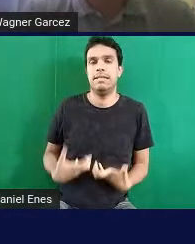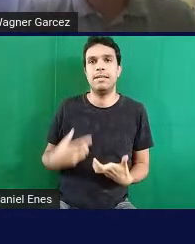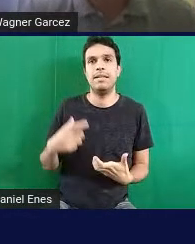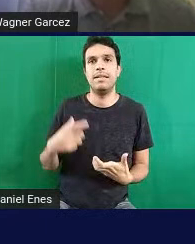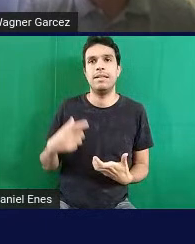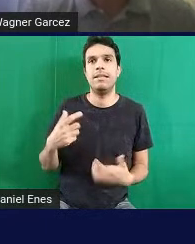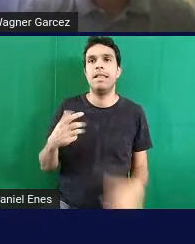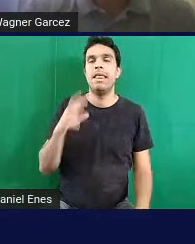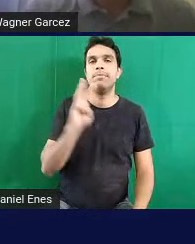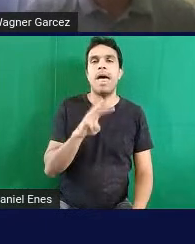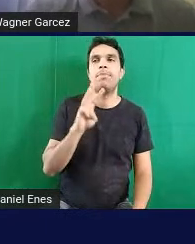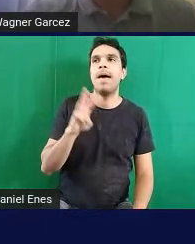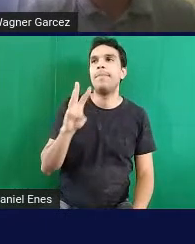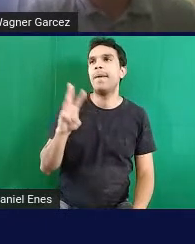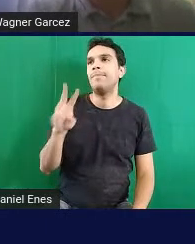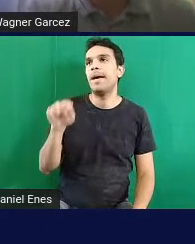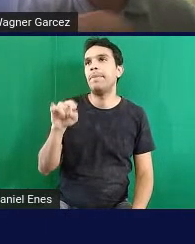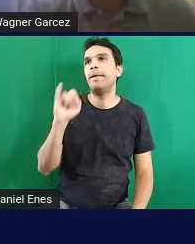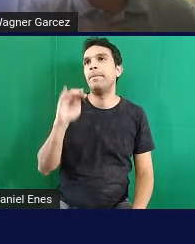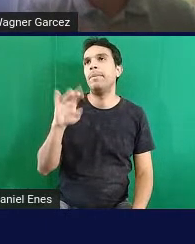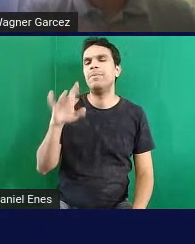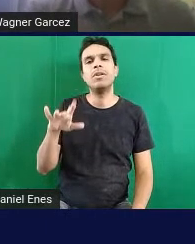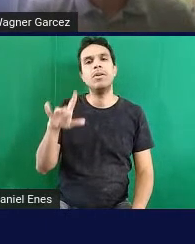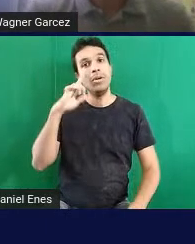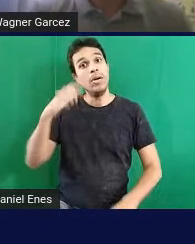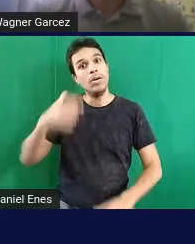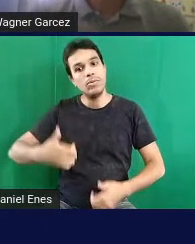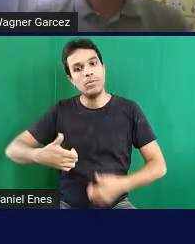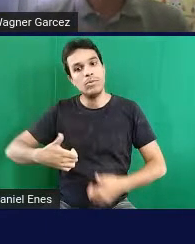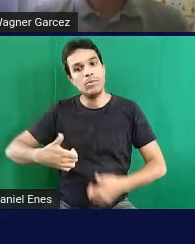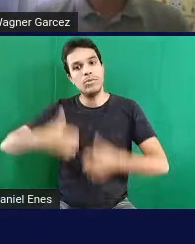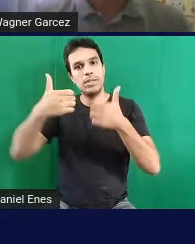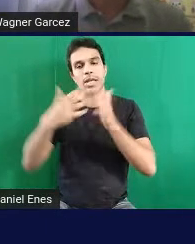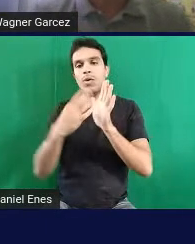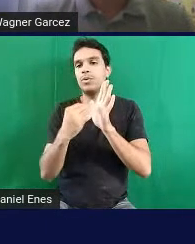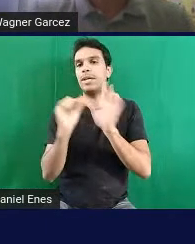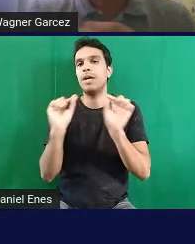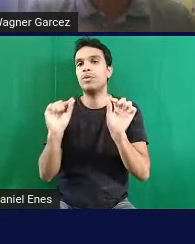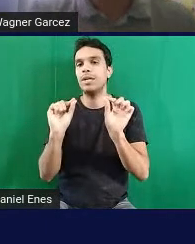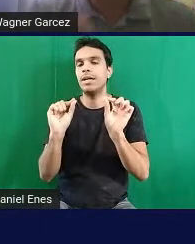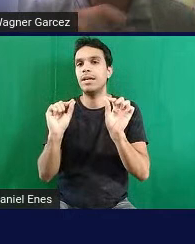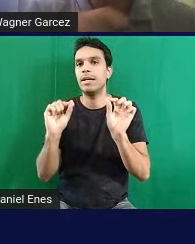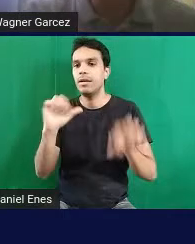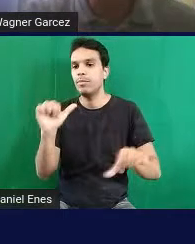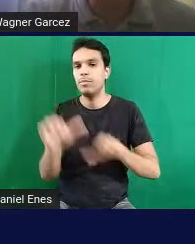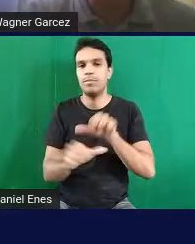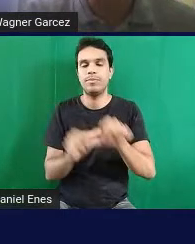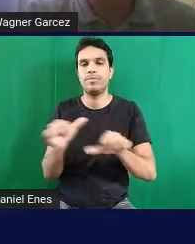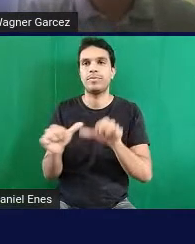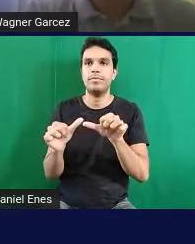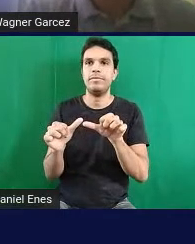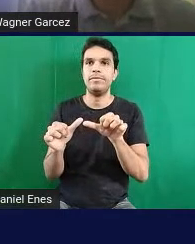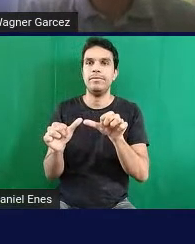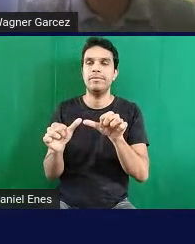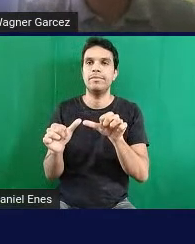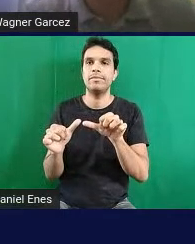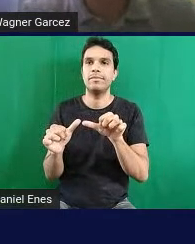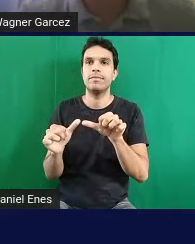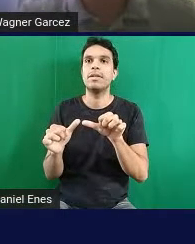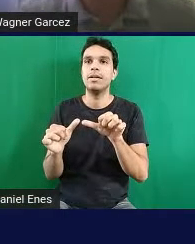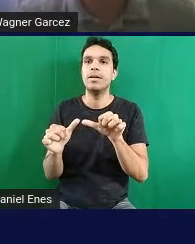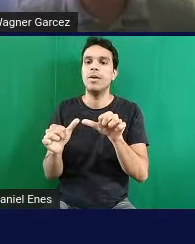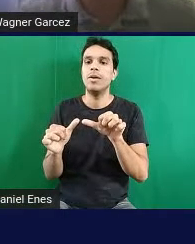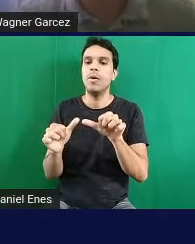letras falando. O ideal é você alterar o hiperlink colocando um nome que fique mais